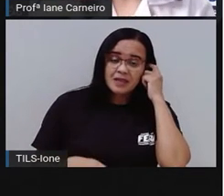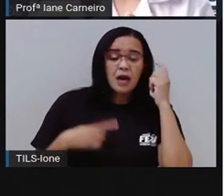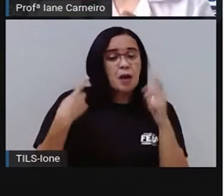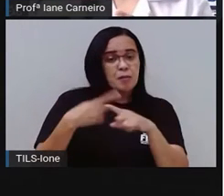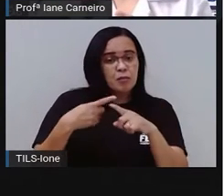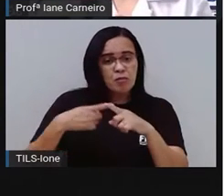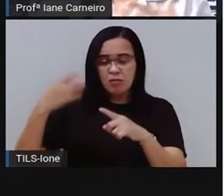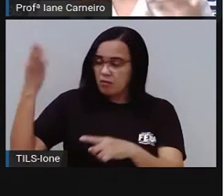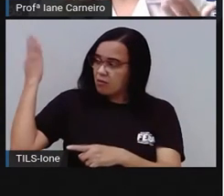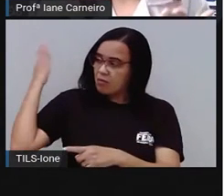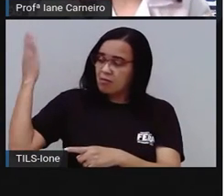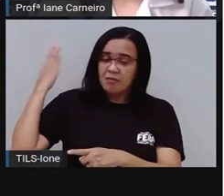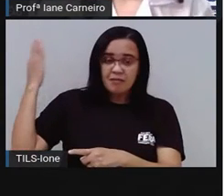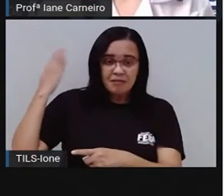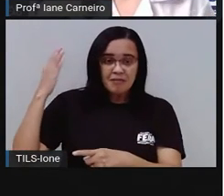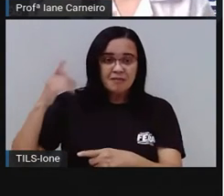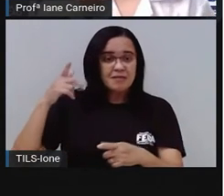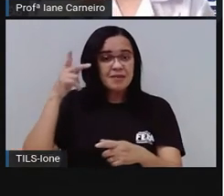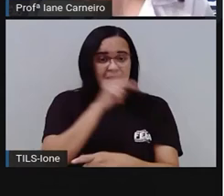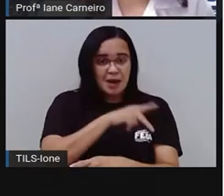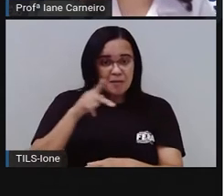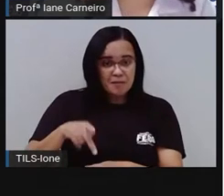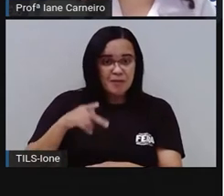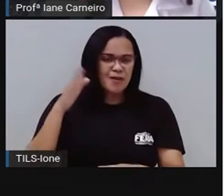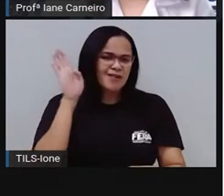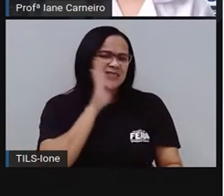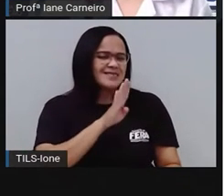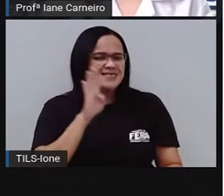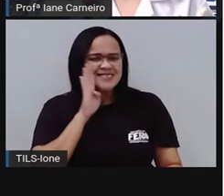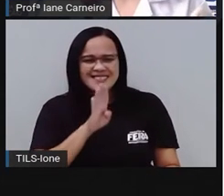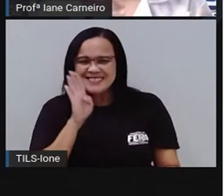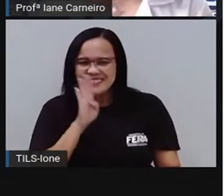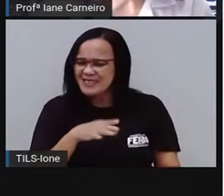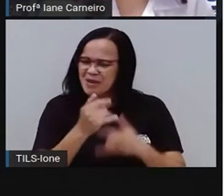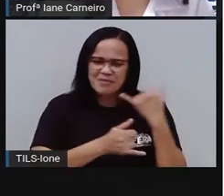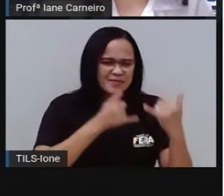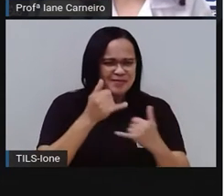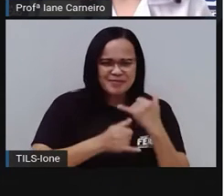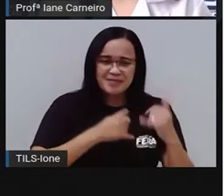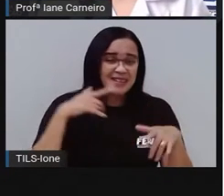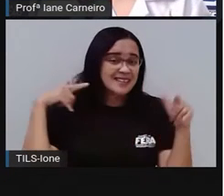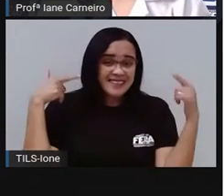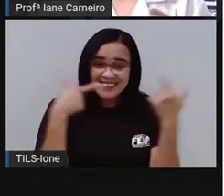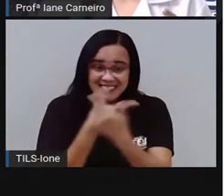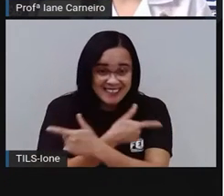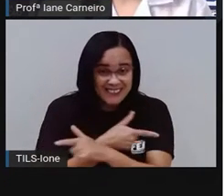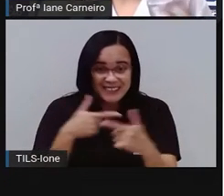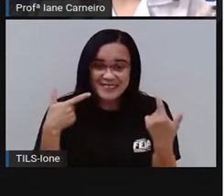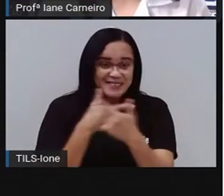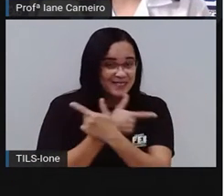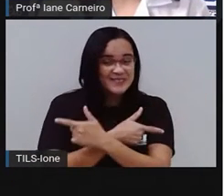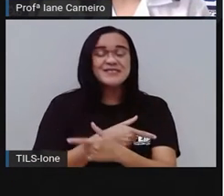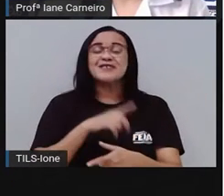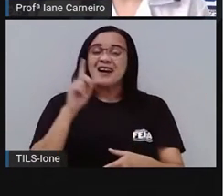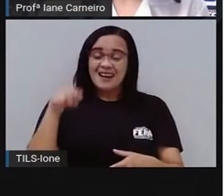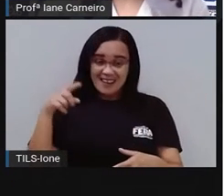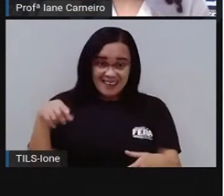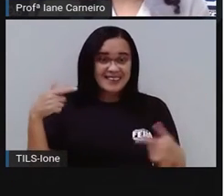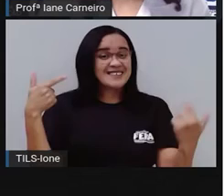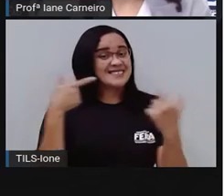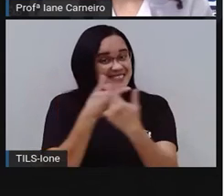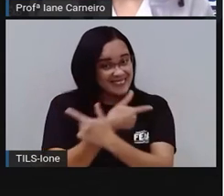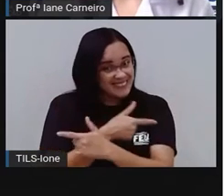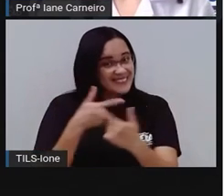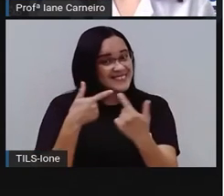adivinhas que brincavam com a gente, faziam graça, né? Era bem engraçado, né?